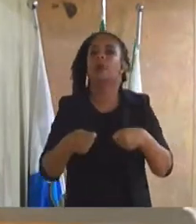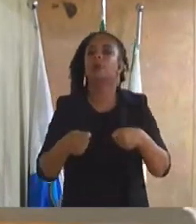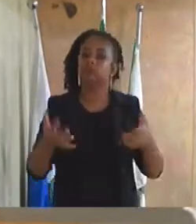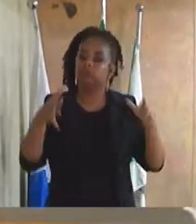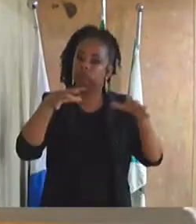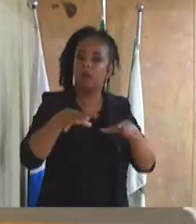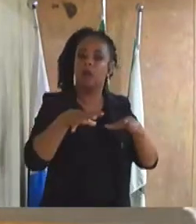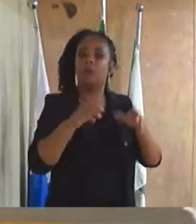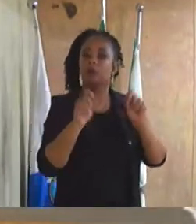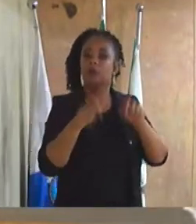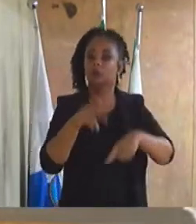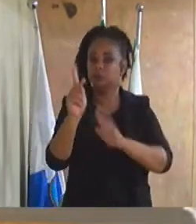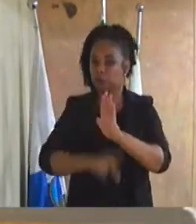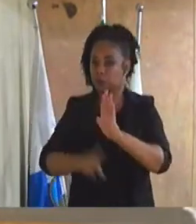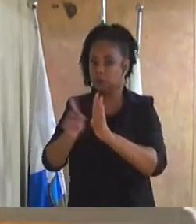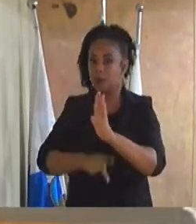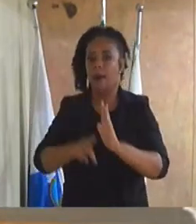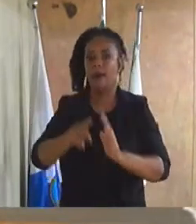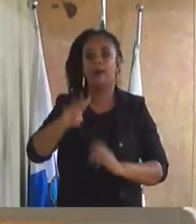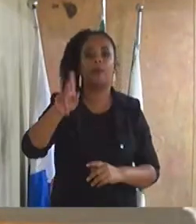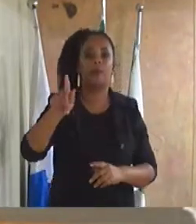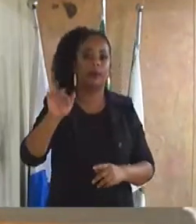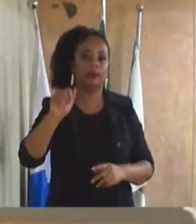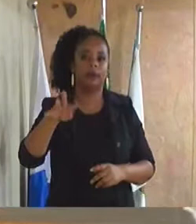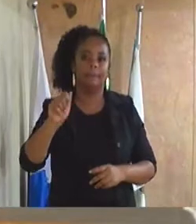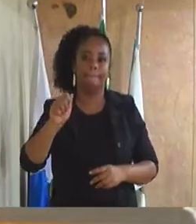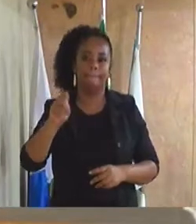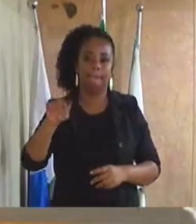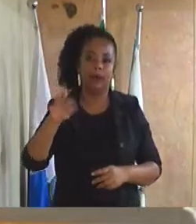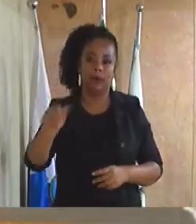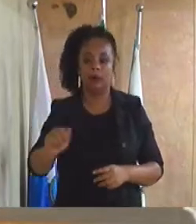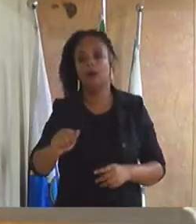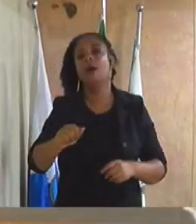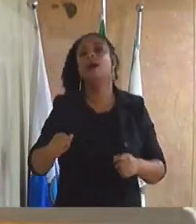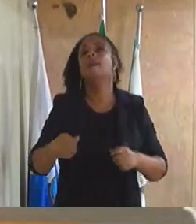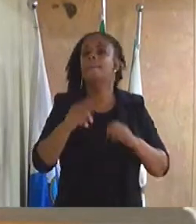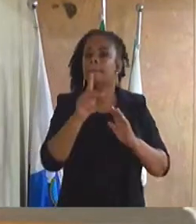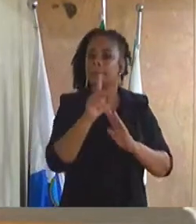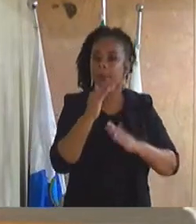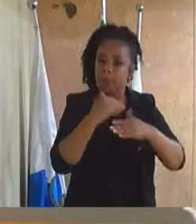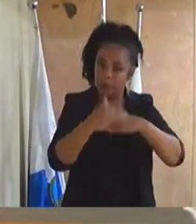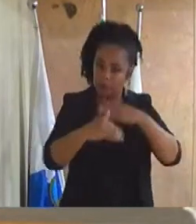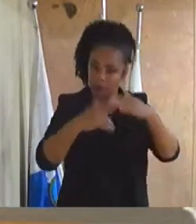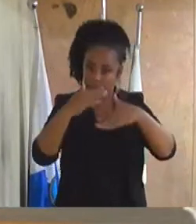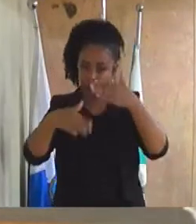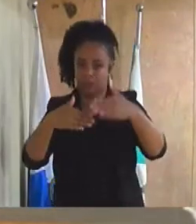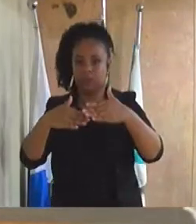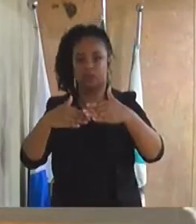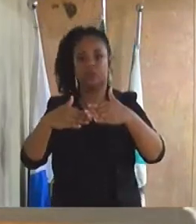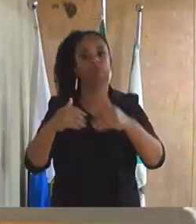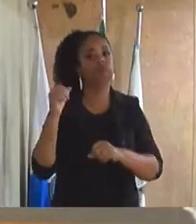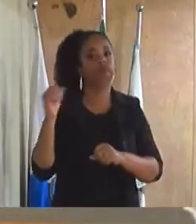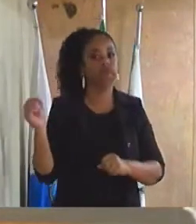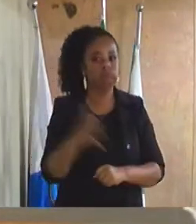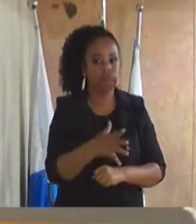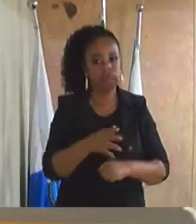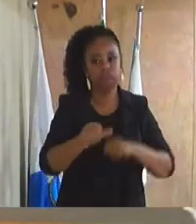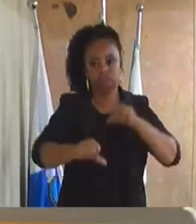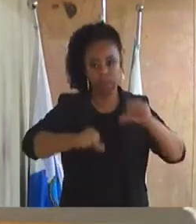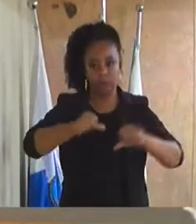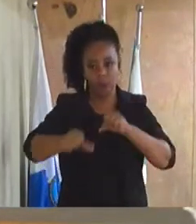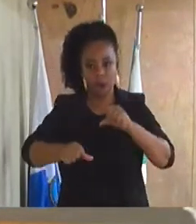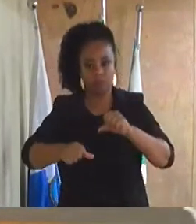Guanabara, primeiro distrito deste município, em programa de revitalização, a fim de realizar obras de